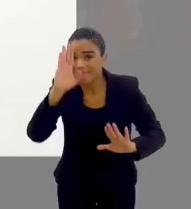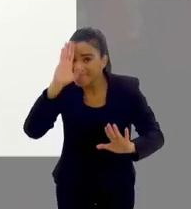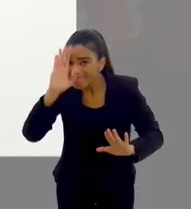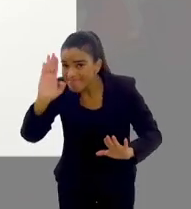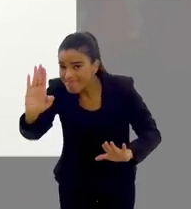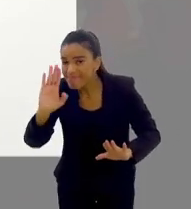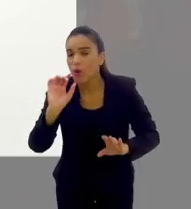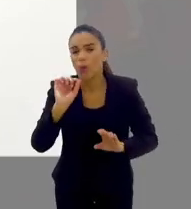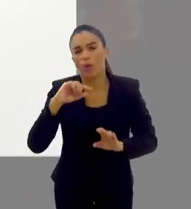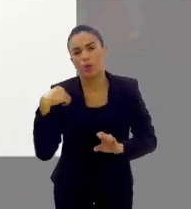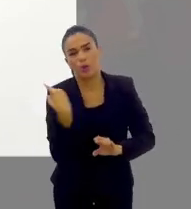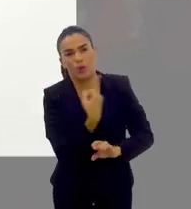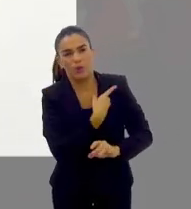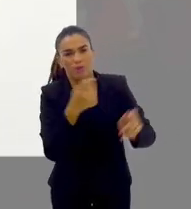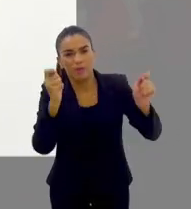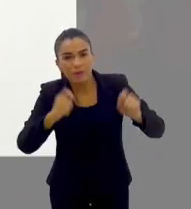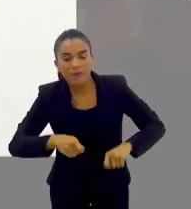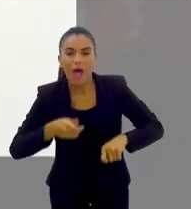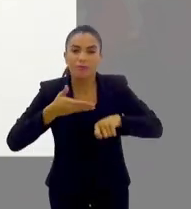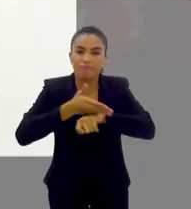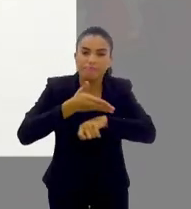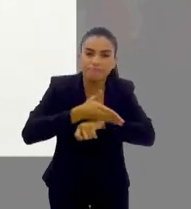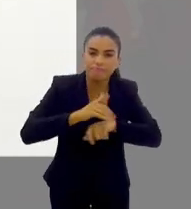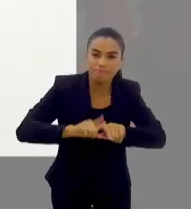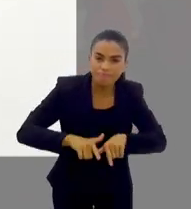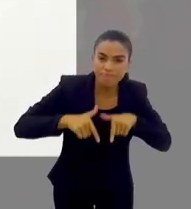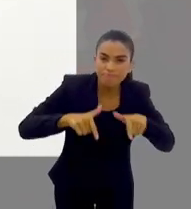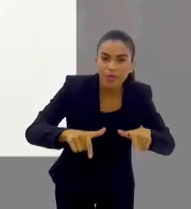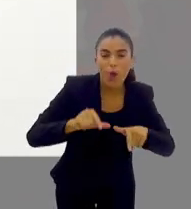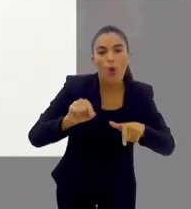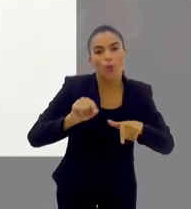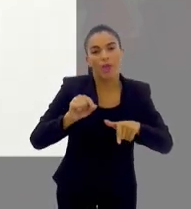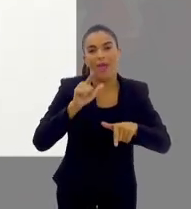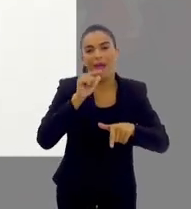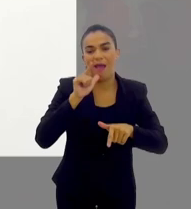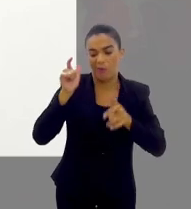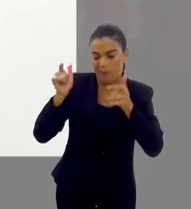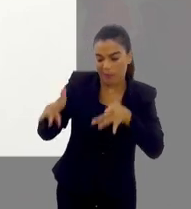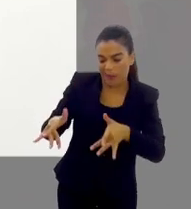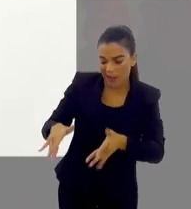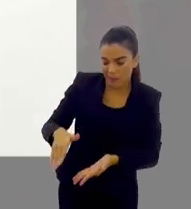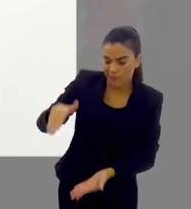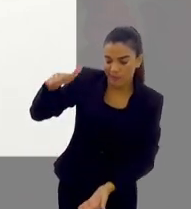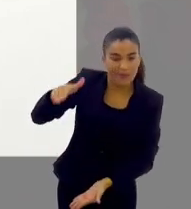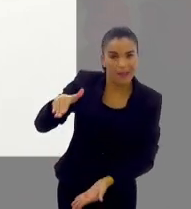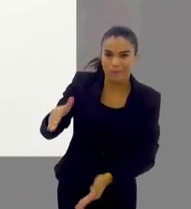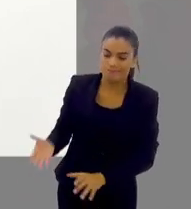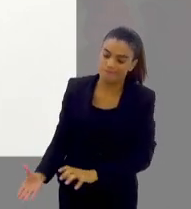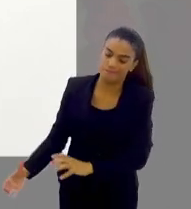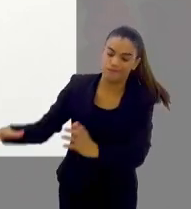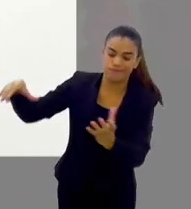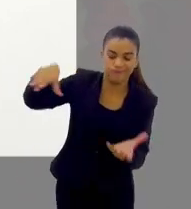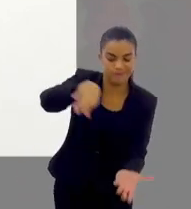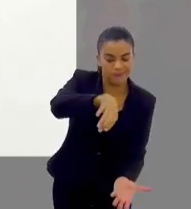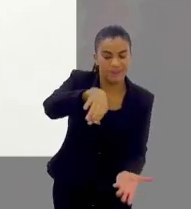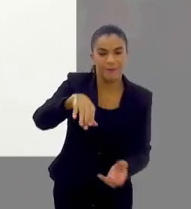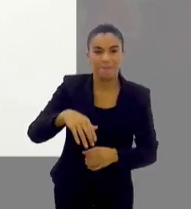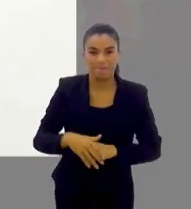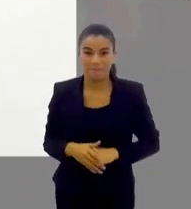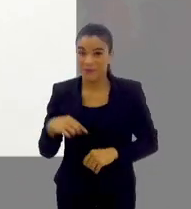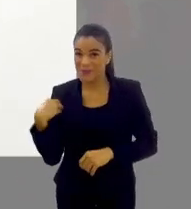mas o principal de todos é o que todo mundo pode participar e pode fazer, é o combate à água parada, é não deixar água parada.